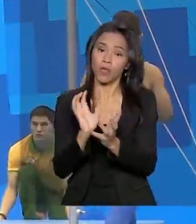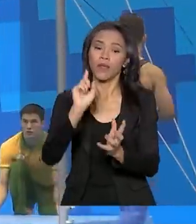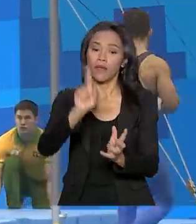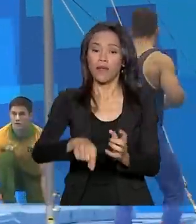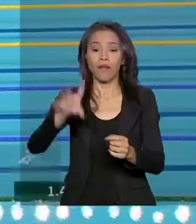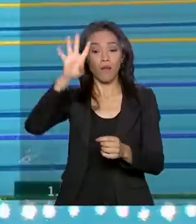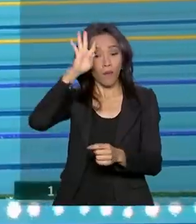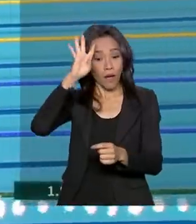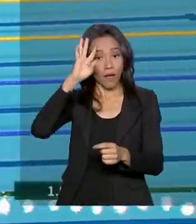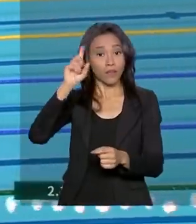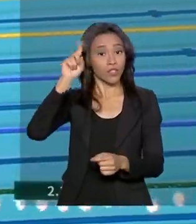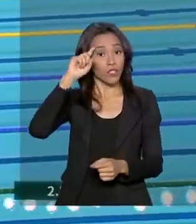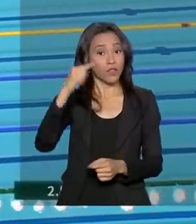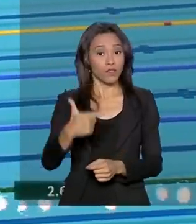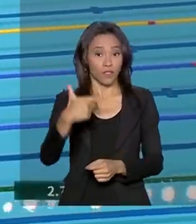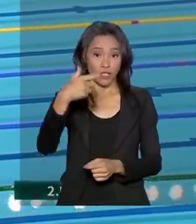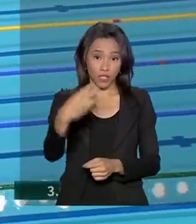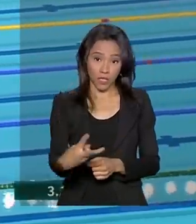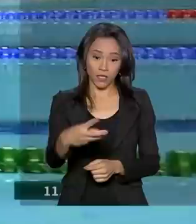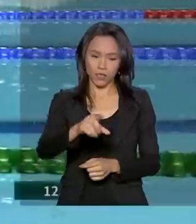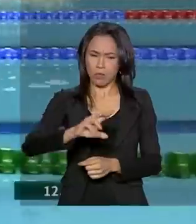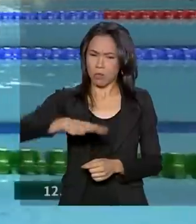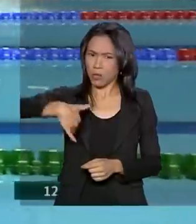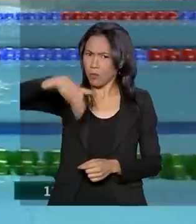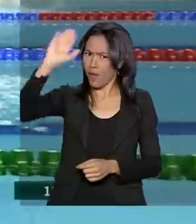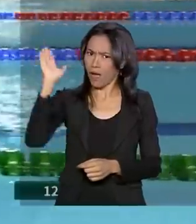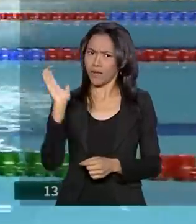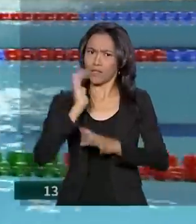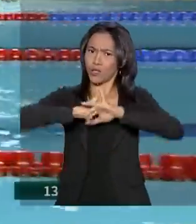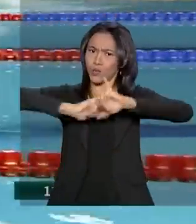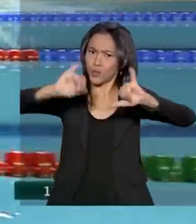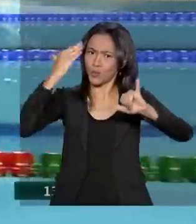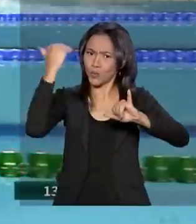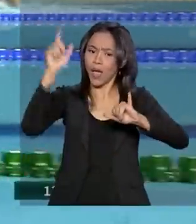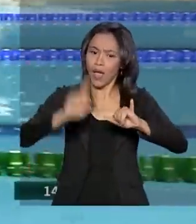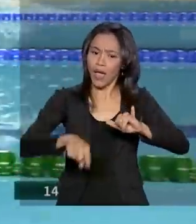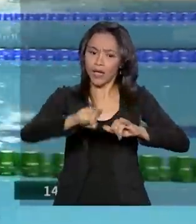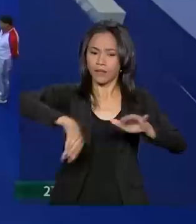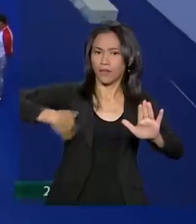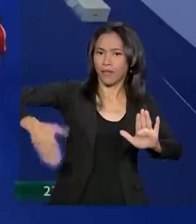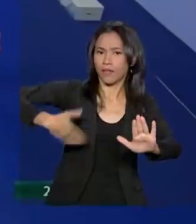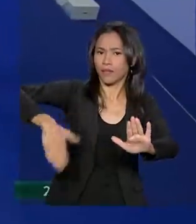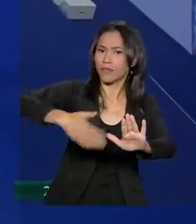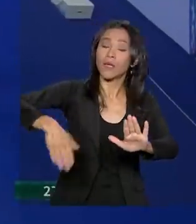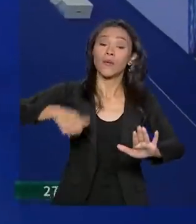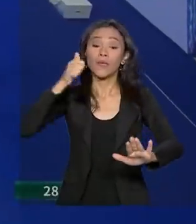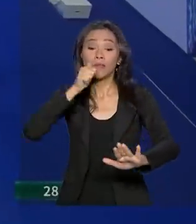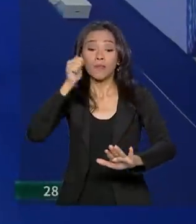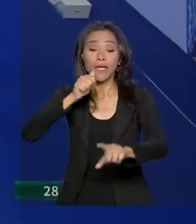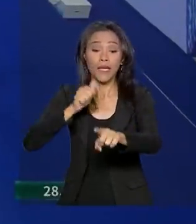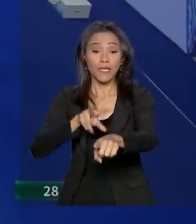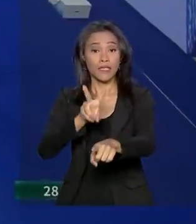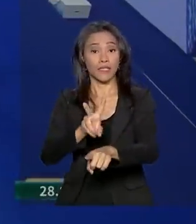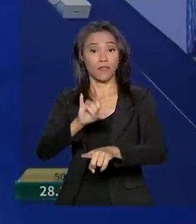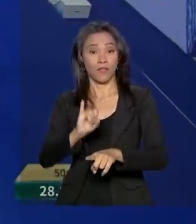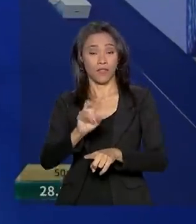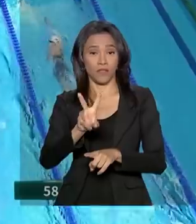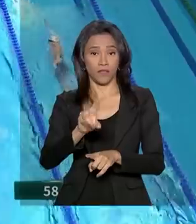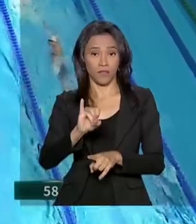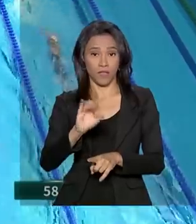23. Bom, o grande destaque do dia, mais uma vez, foi a natação. Entre as mulheres, Viviane Jungblut